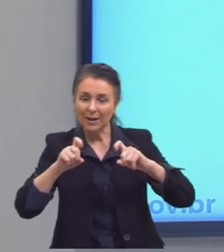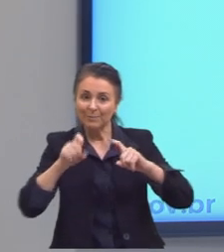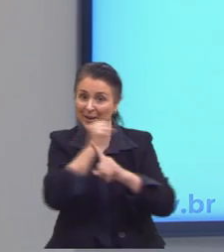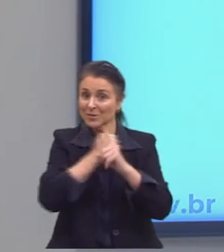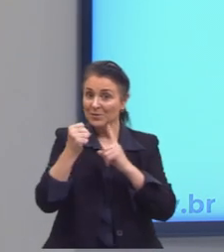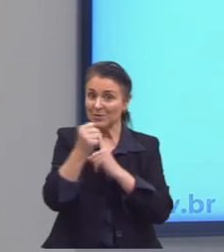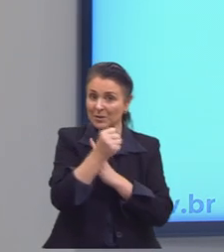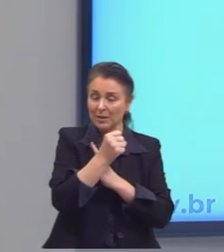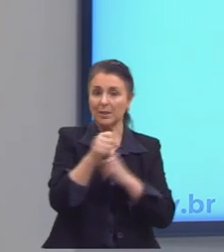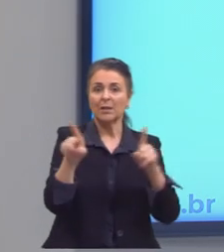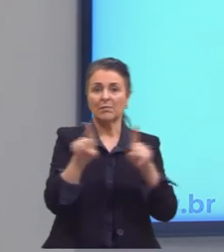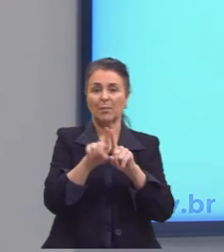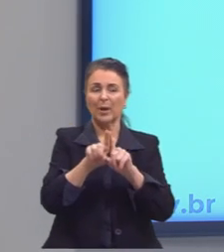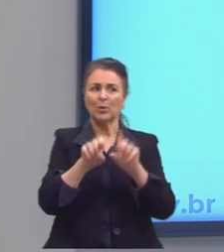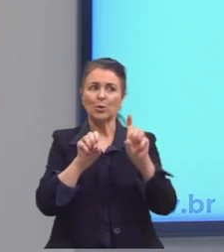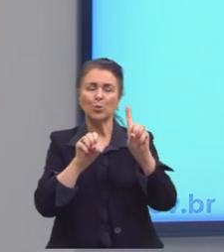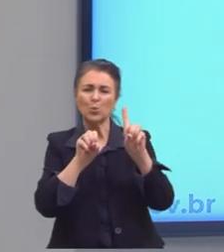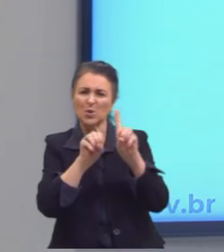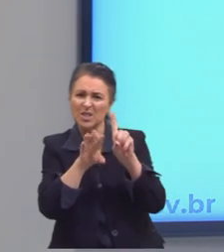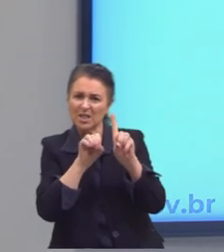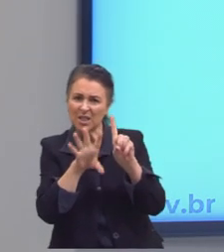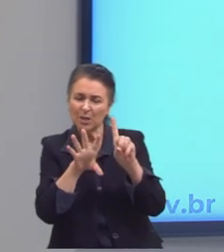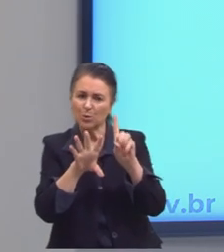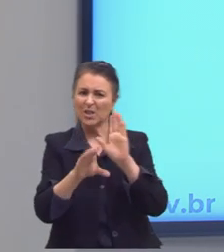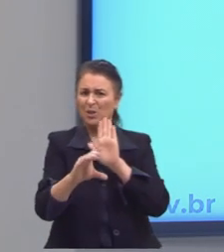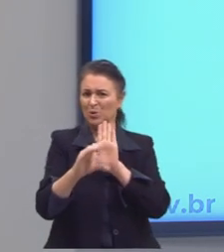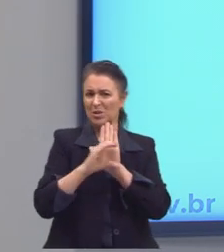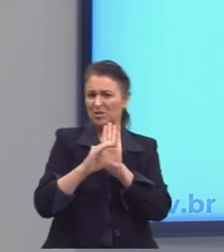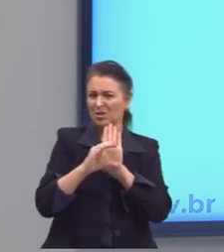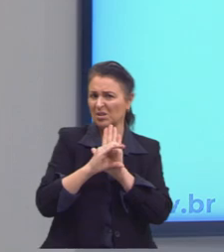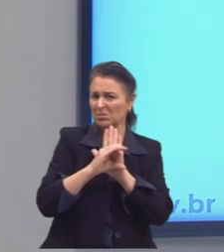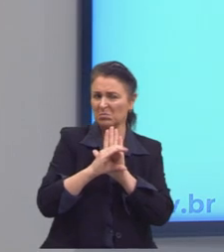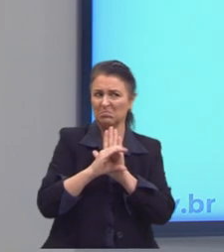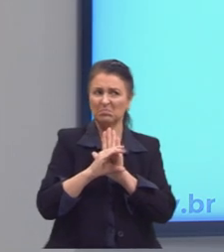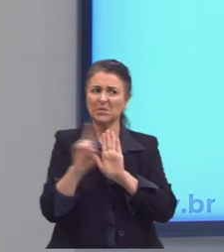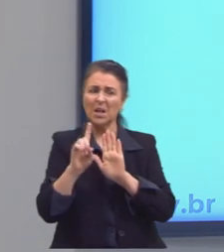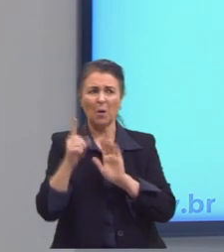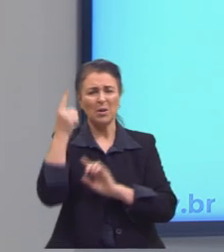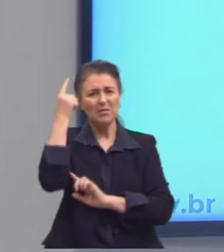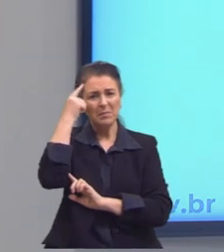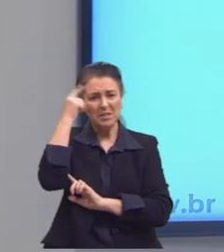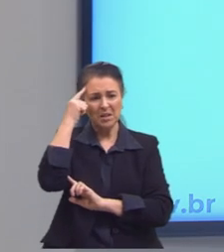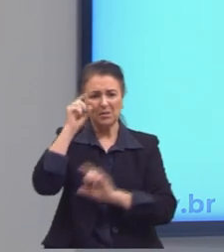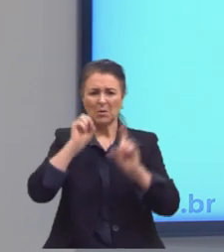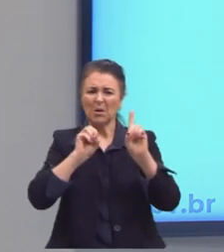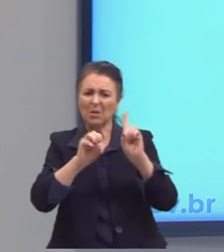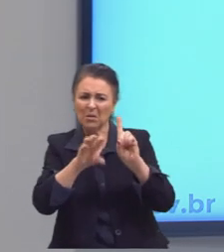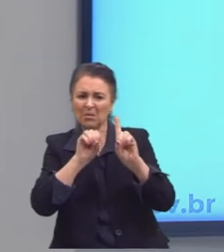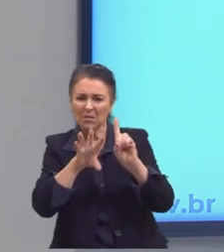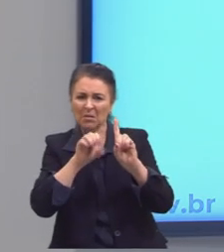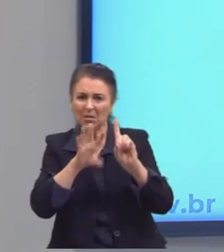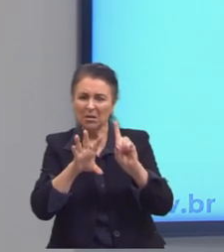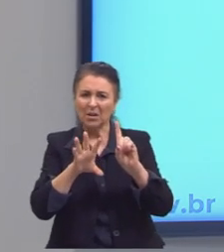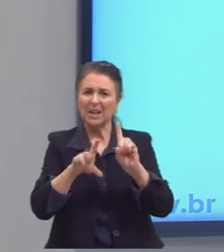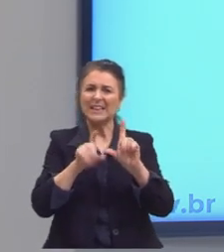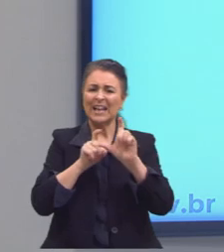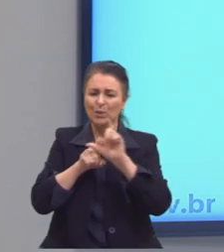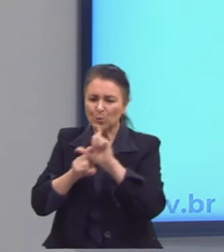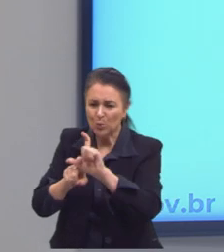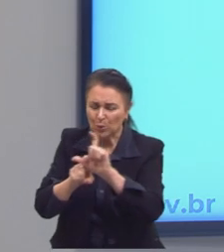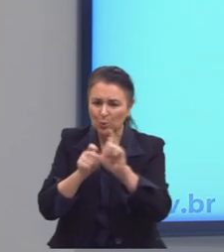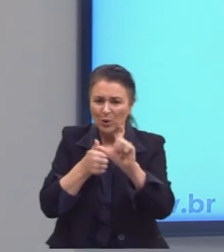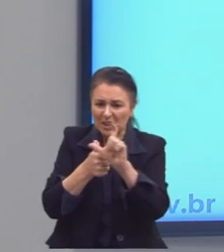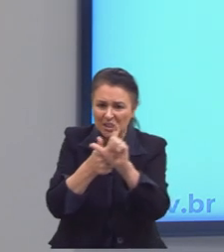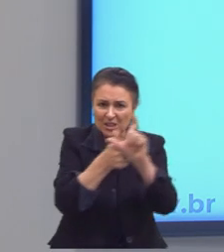do cristianismo também não tem nada a ver. Ele não faz reflexão sobre os dogmas do cristianismo. Ele faz poemas pedindo